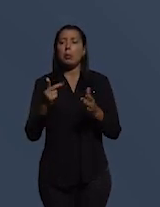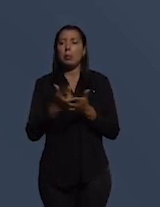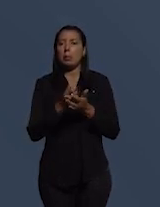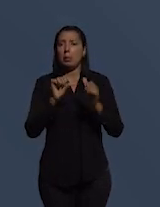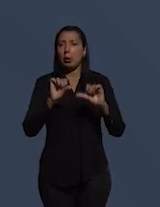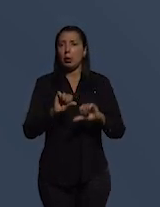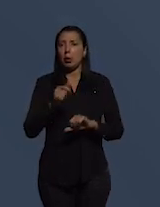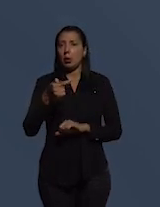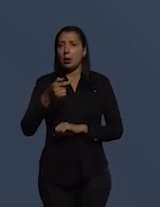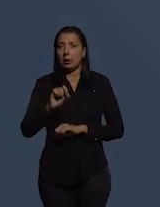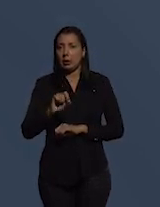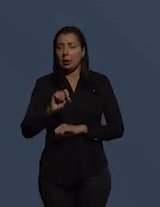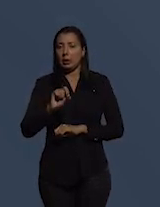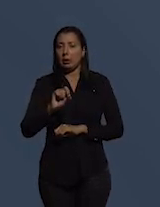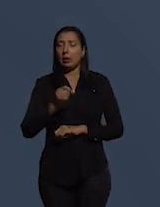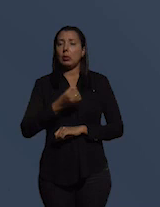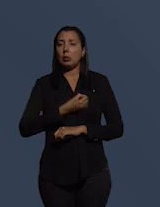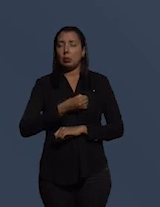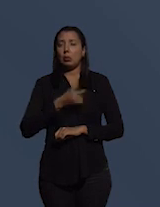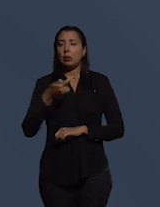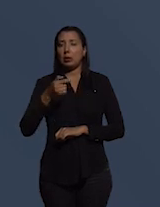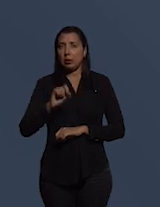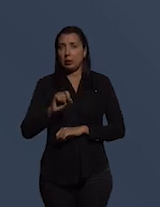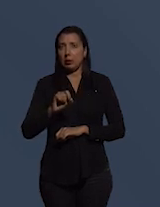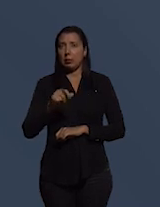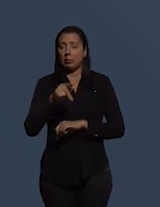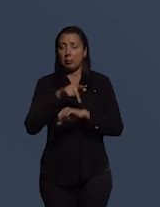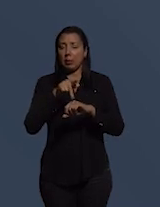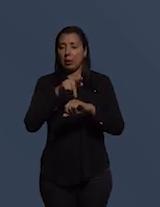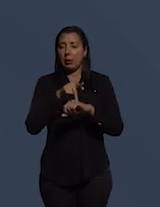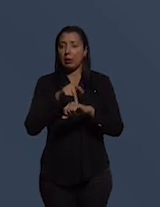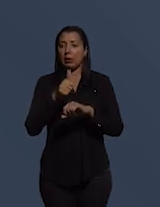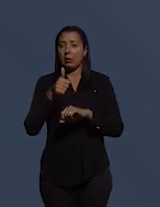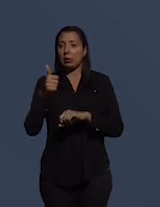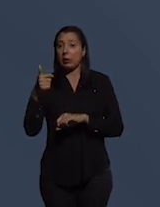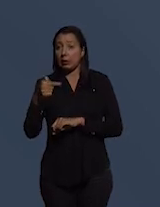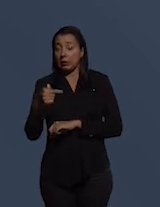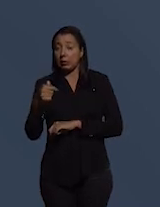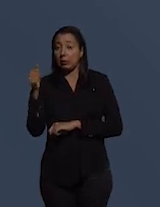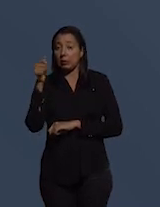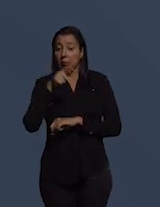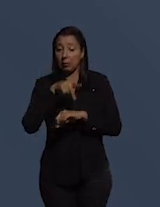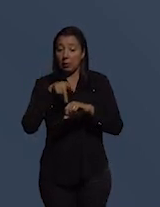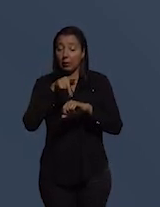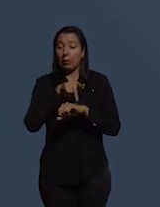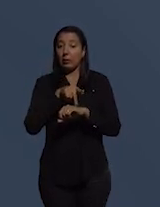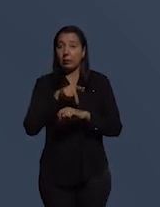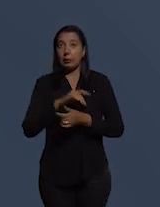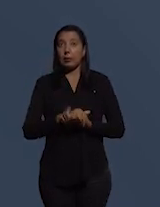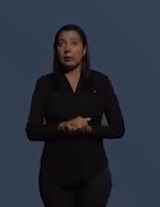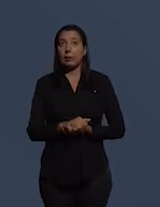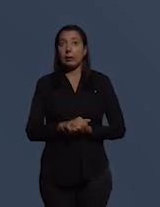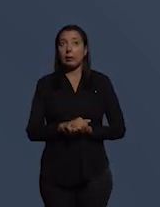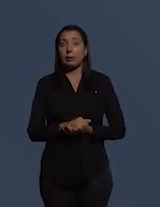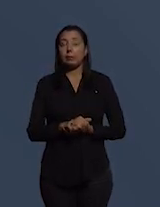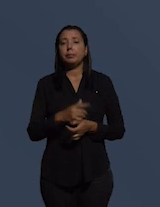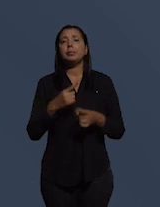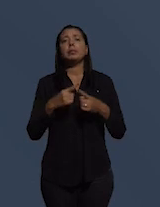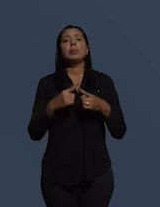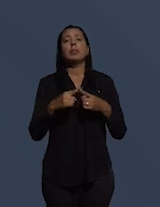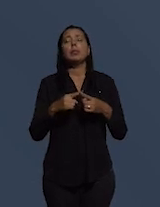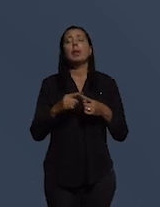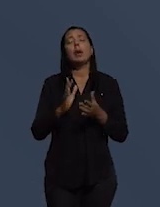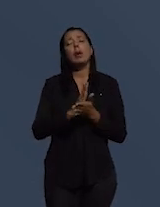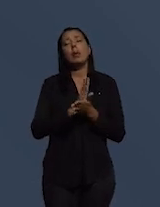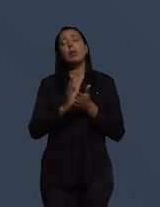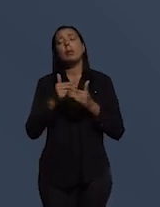70 número 70 é o 70º país no índice de 117 países e por que isso? porque algumas